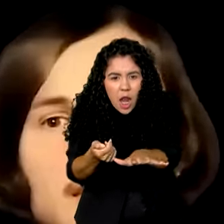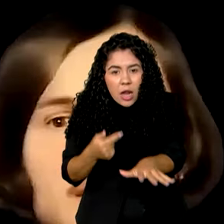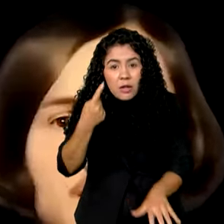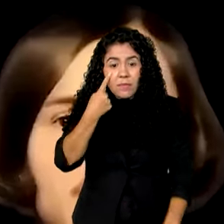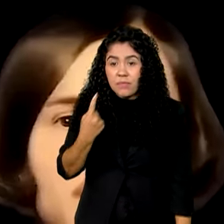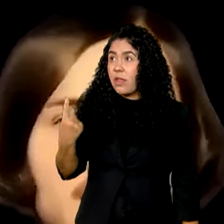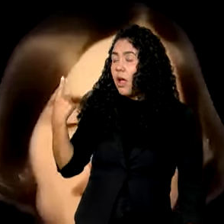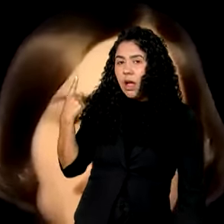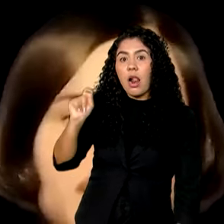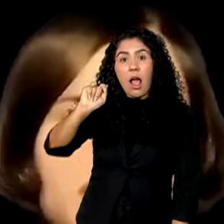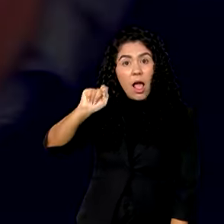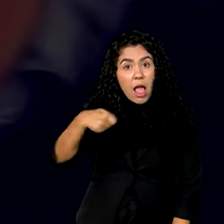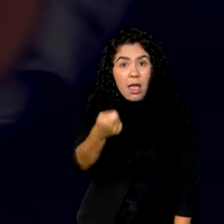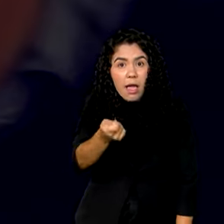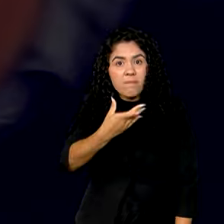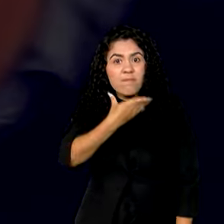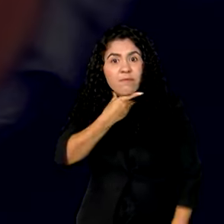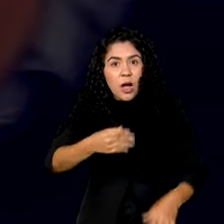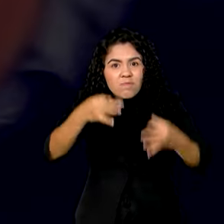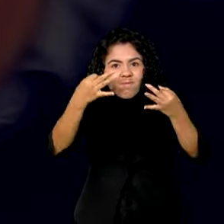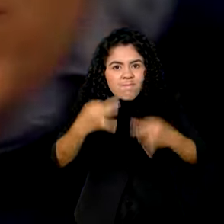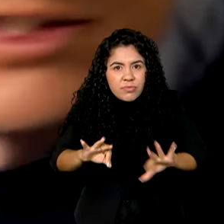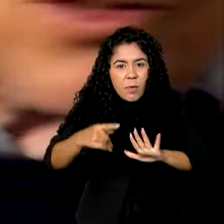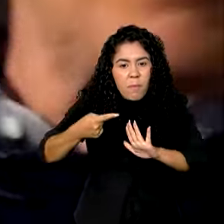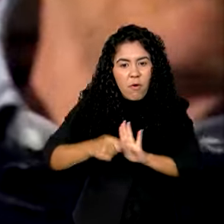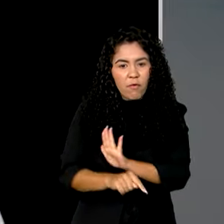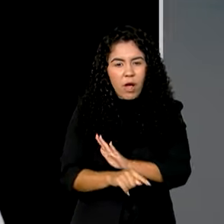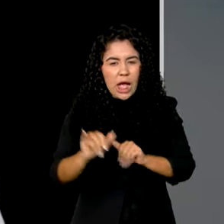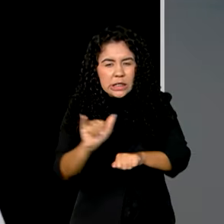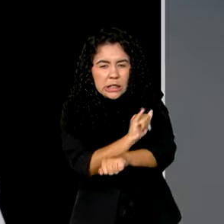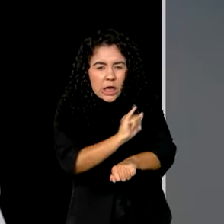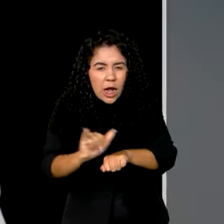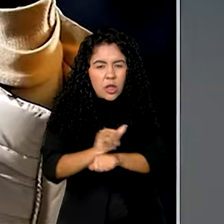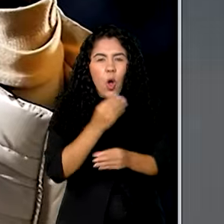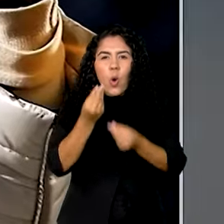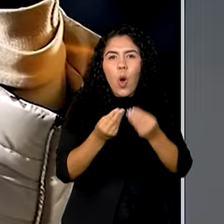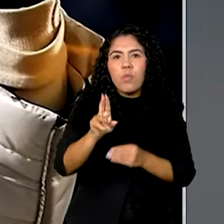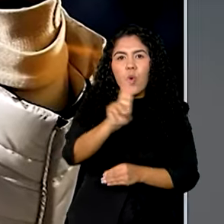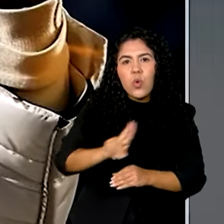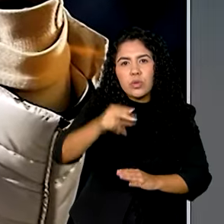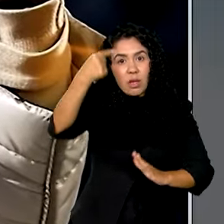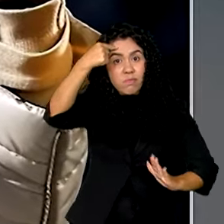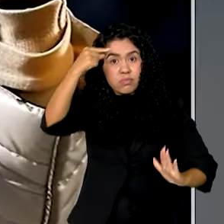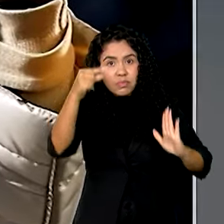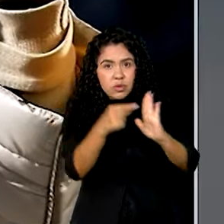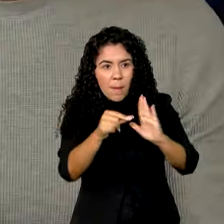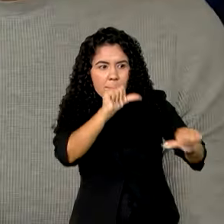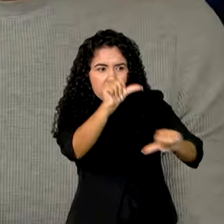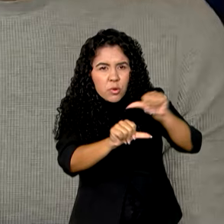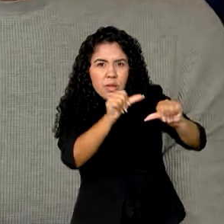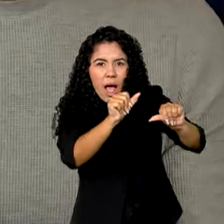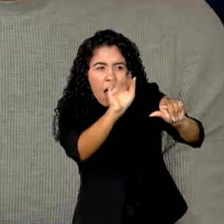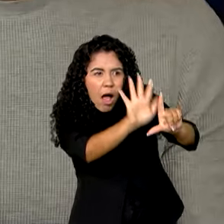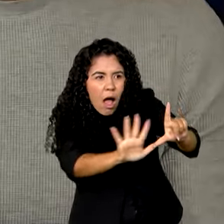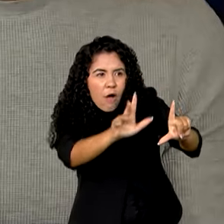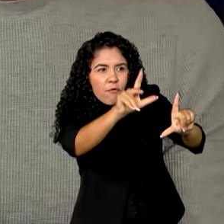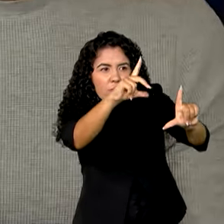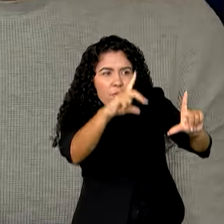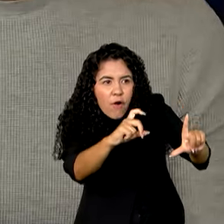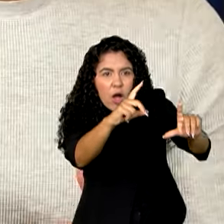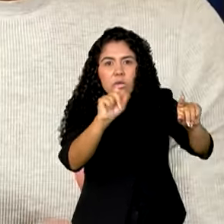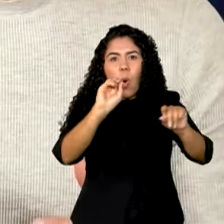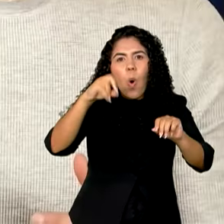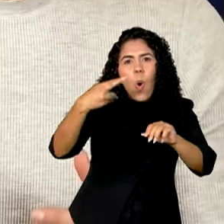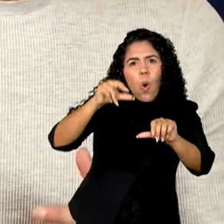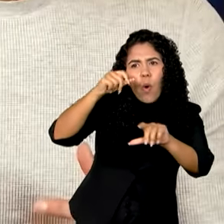traduzido como falsificação profunda. A técnica utiliza a inteligência artificial para adulterar fotos ou vídeos de forma a